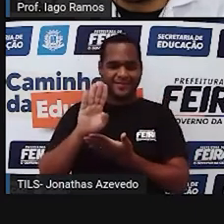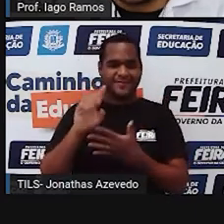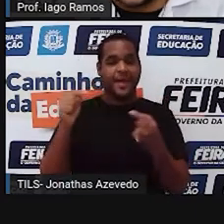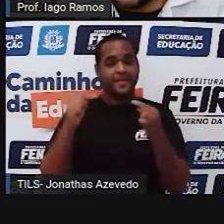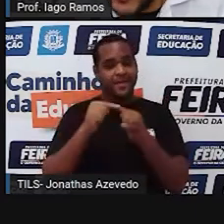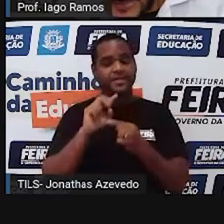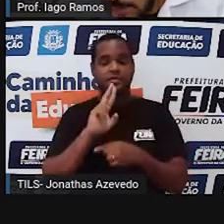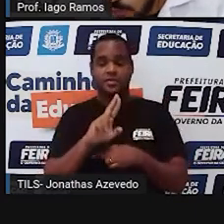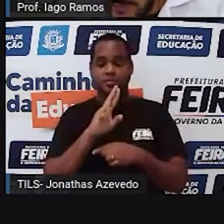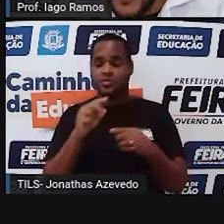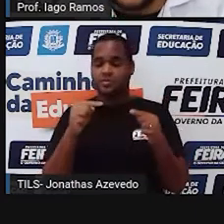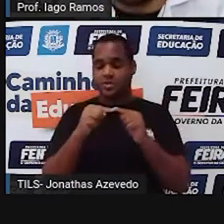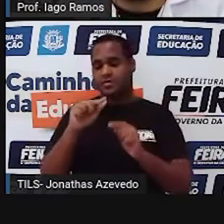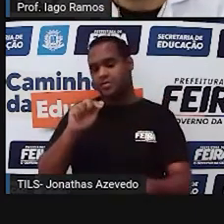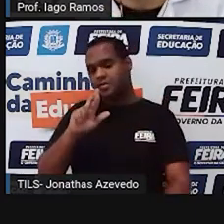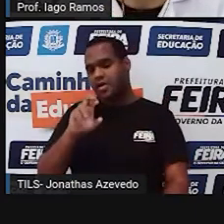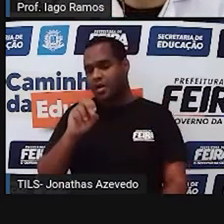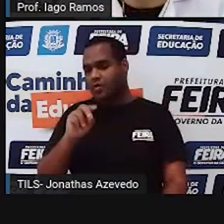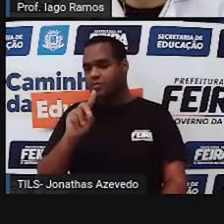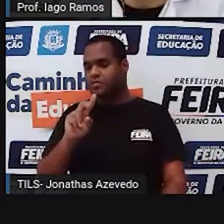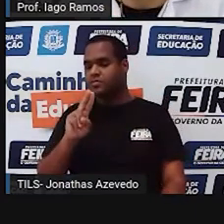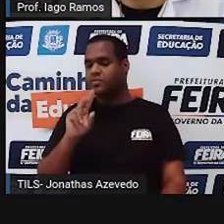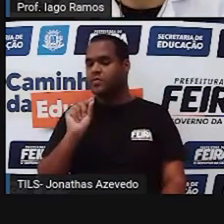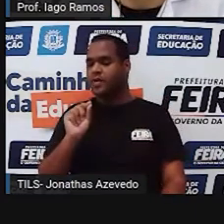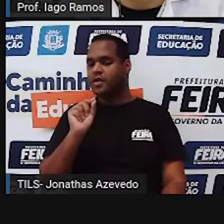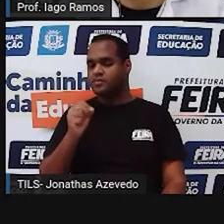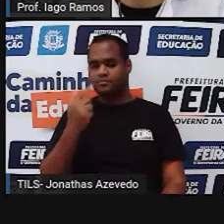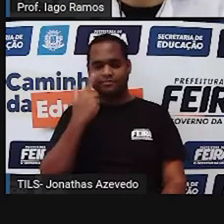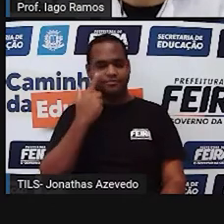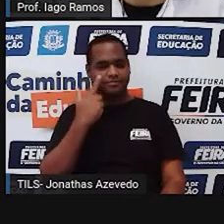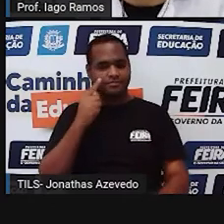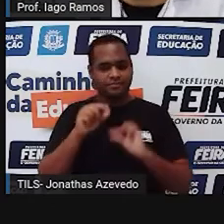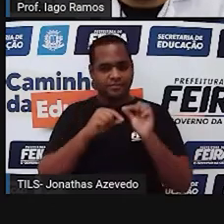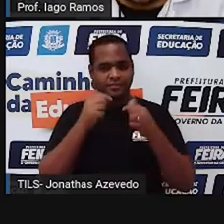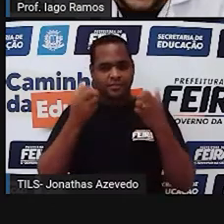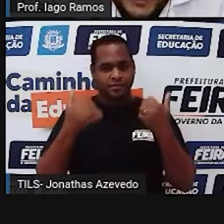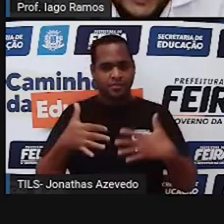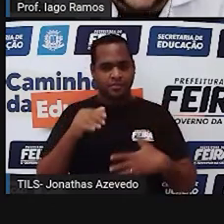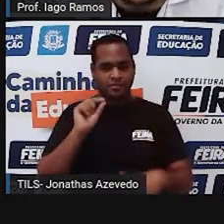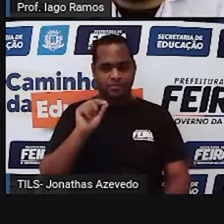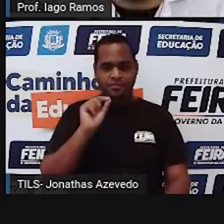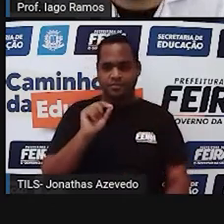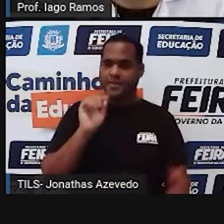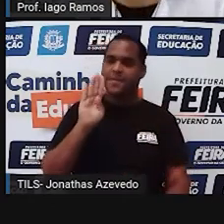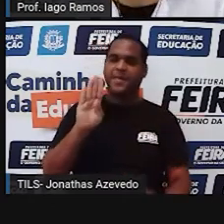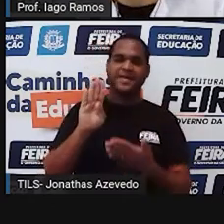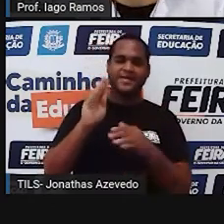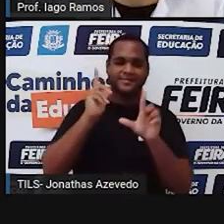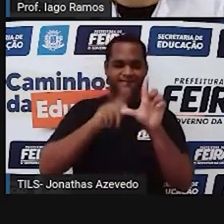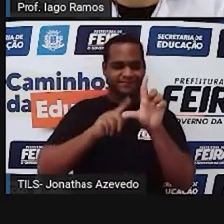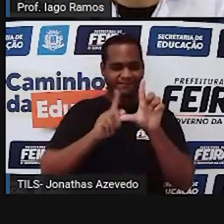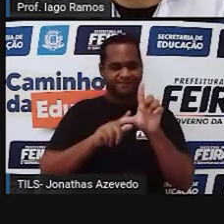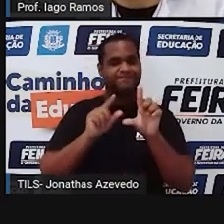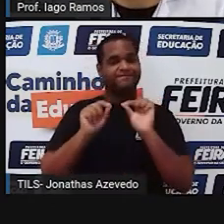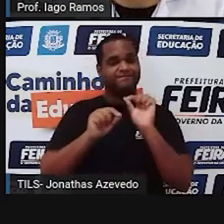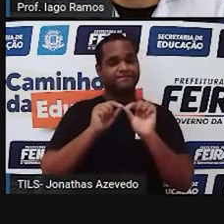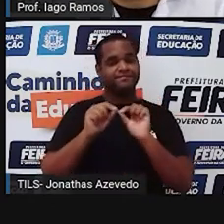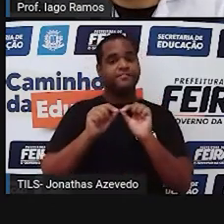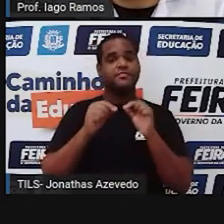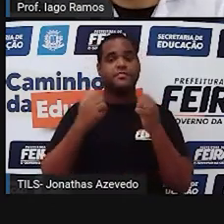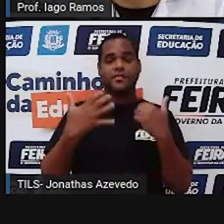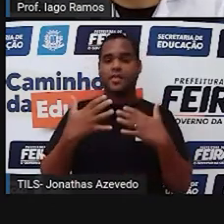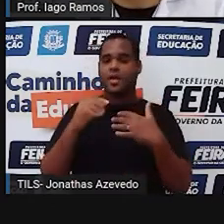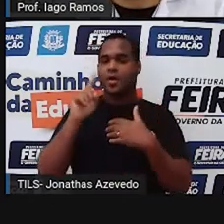resposta é o grau. Vamos corrigindo. Olha só. Letra B. A pergunta é,